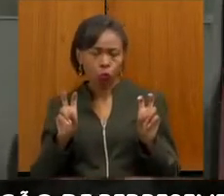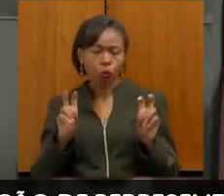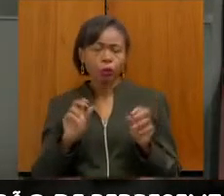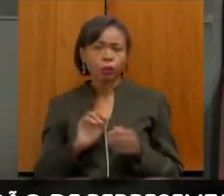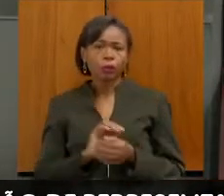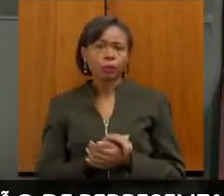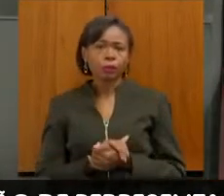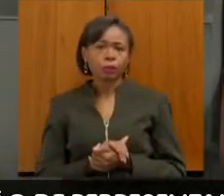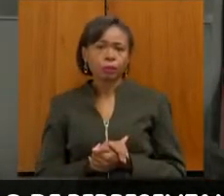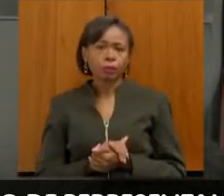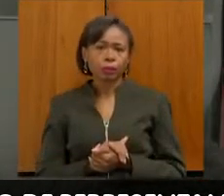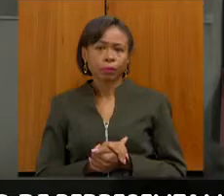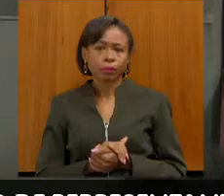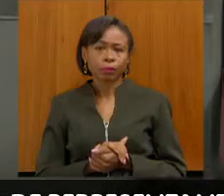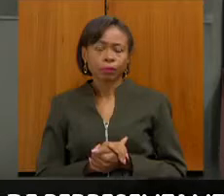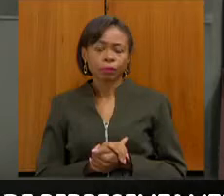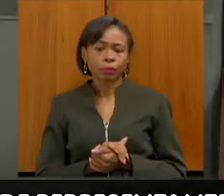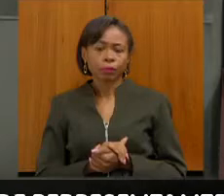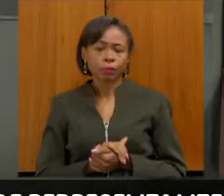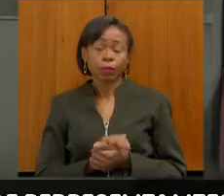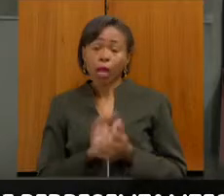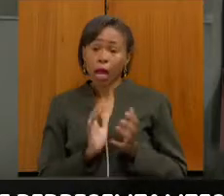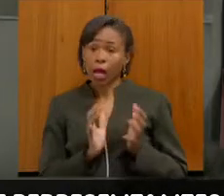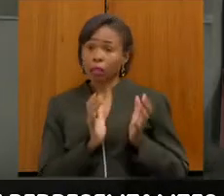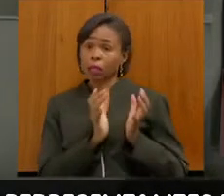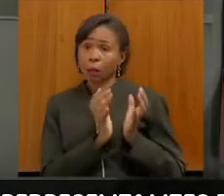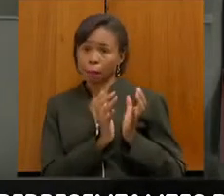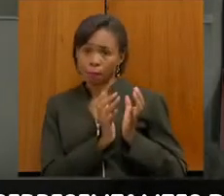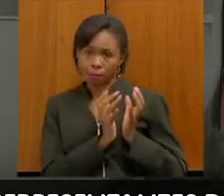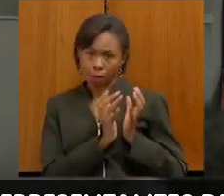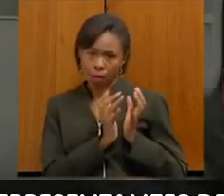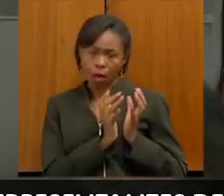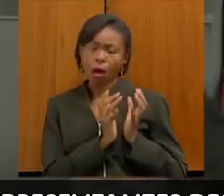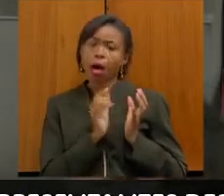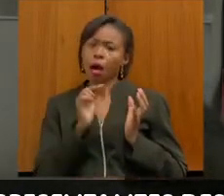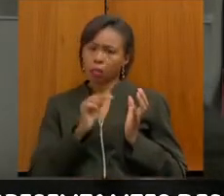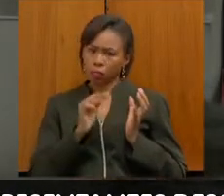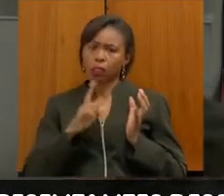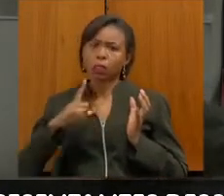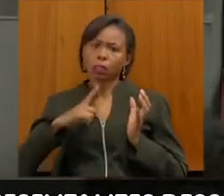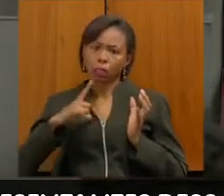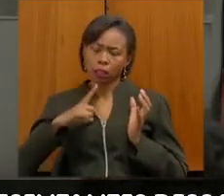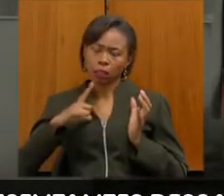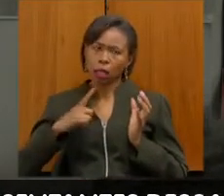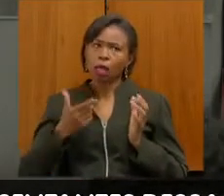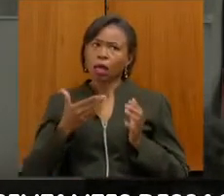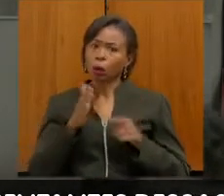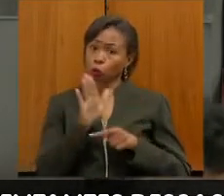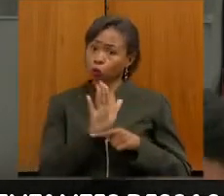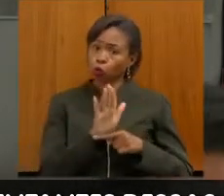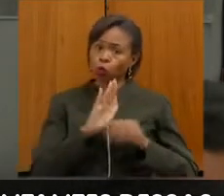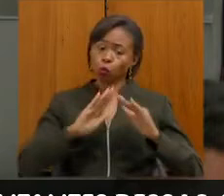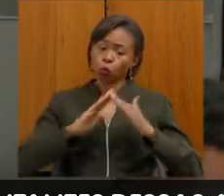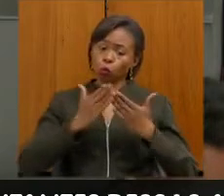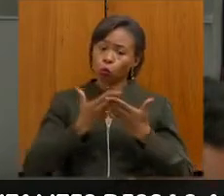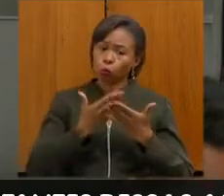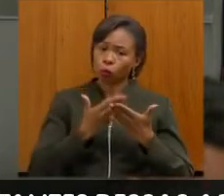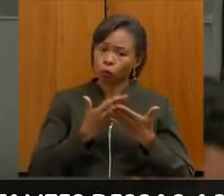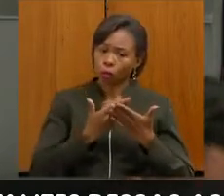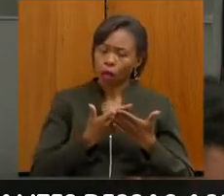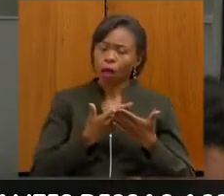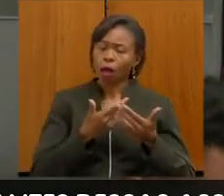que apesar das APAES também ter o lado escolar, a gente fazer